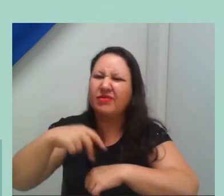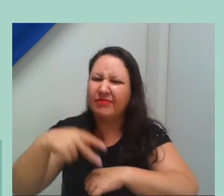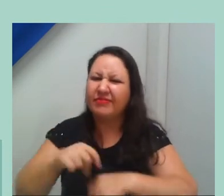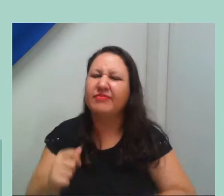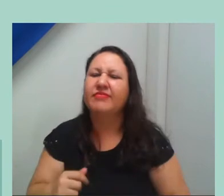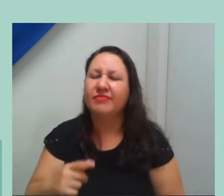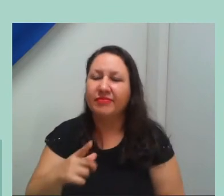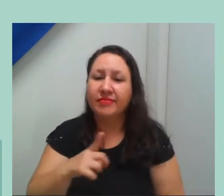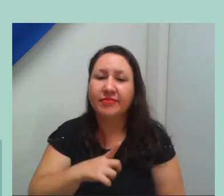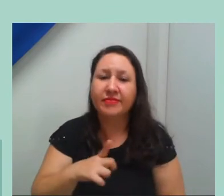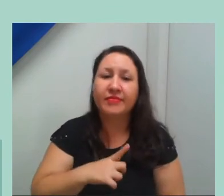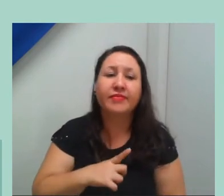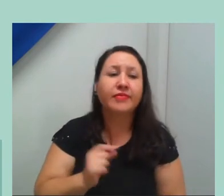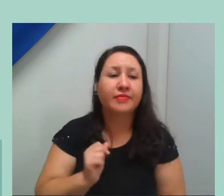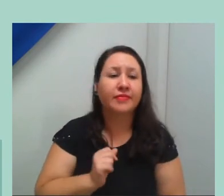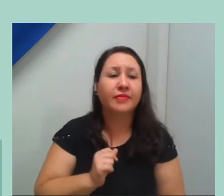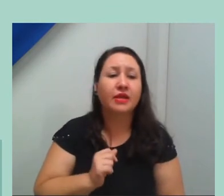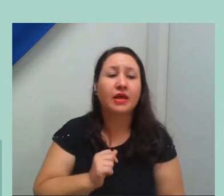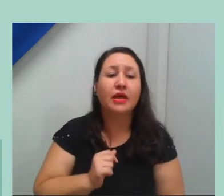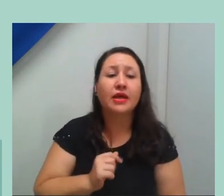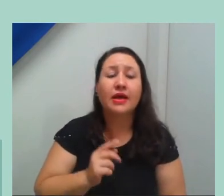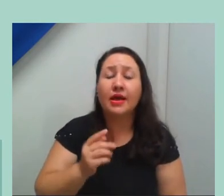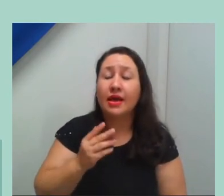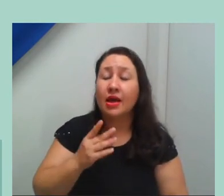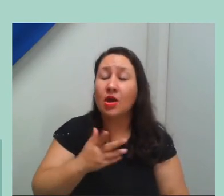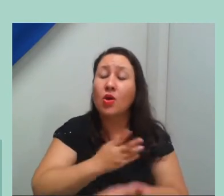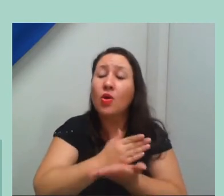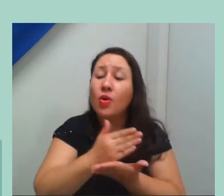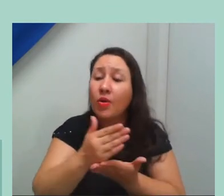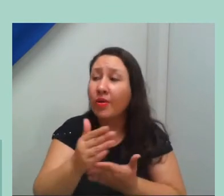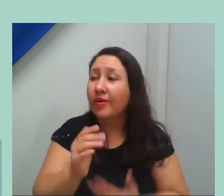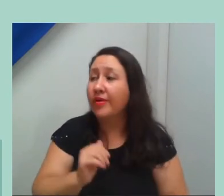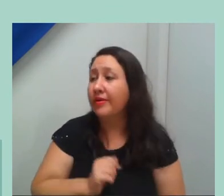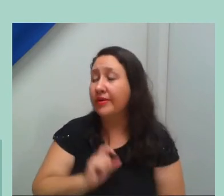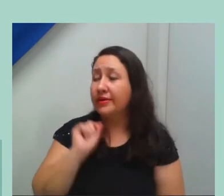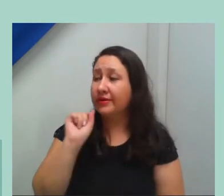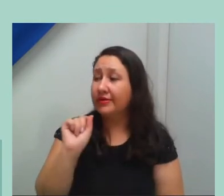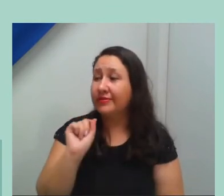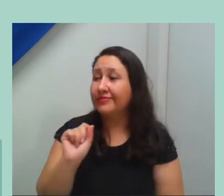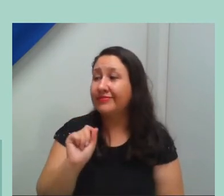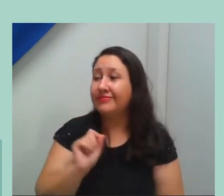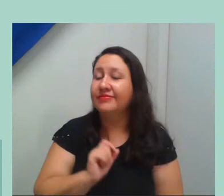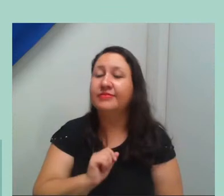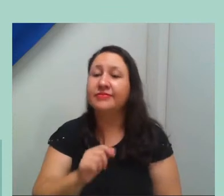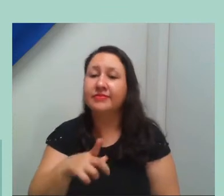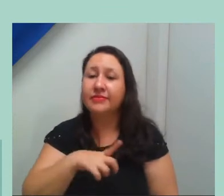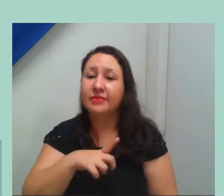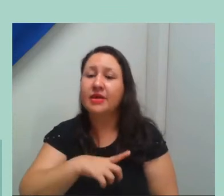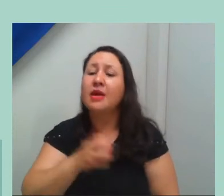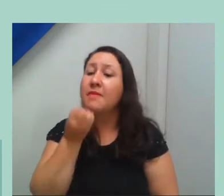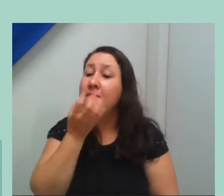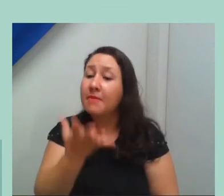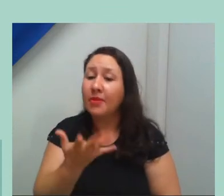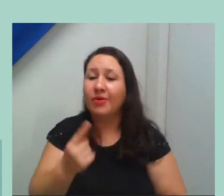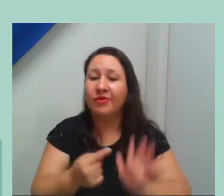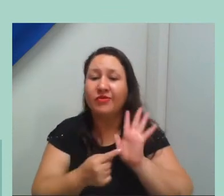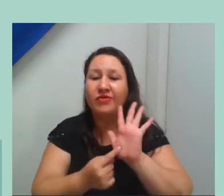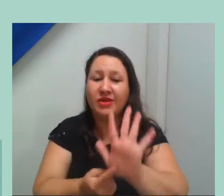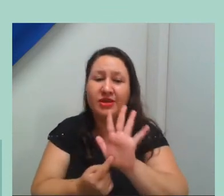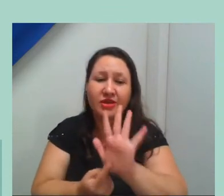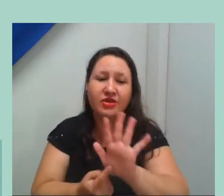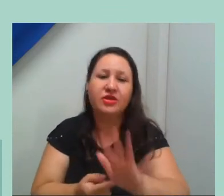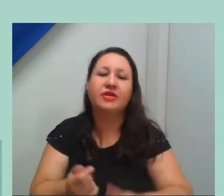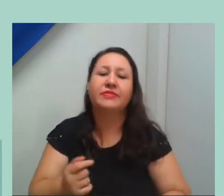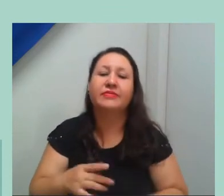estrito-senso, de uma forma muito amadurecida, de uma instituição que tem apenas 12 anos. E isso é muito bom de ver. Parabenizo aí